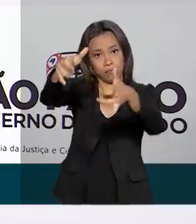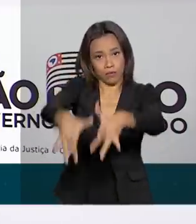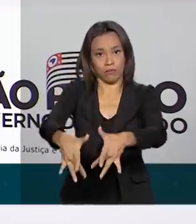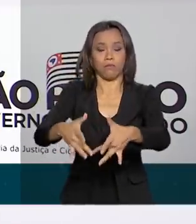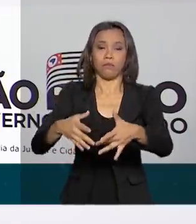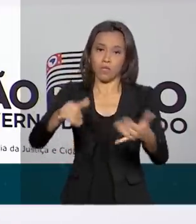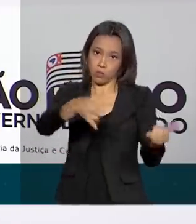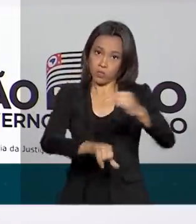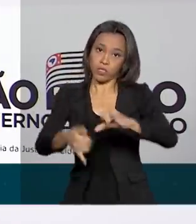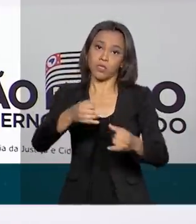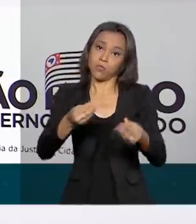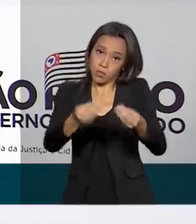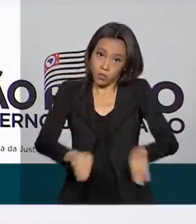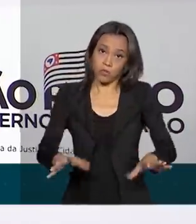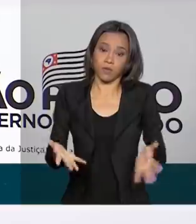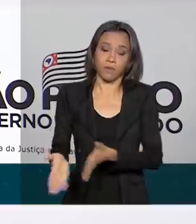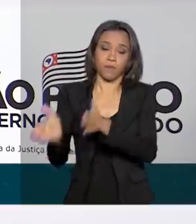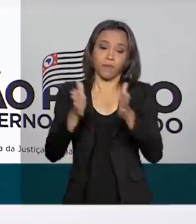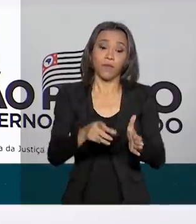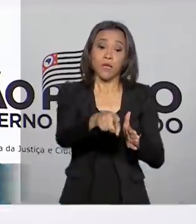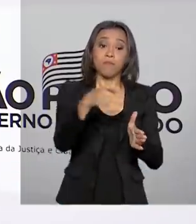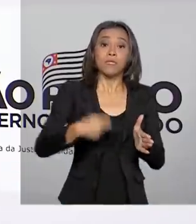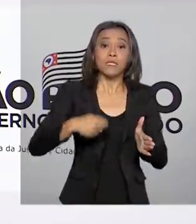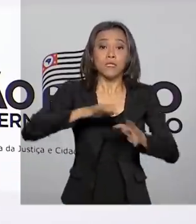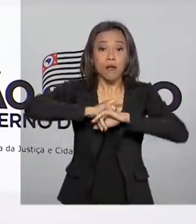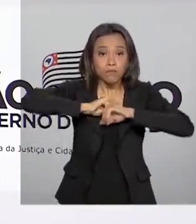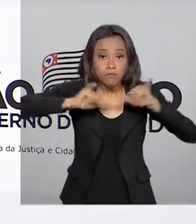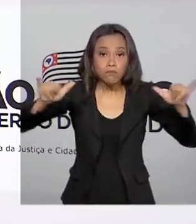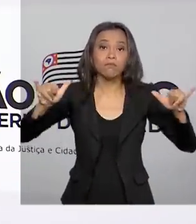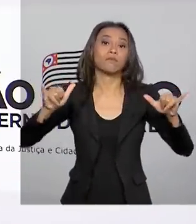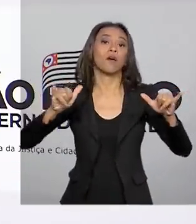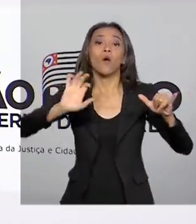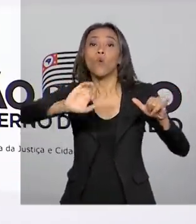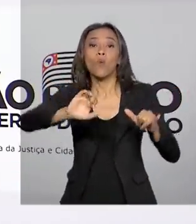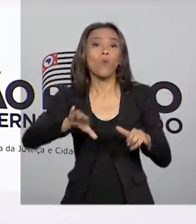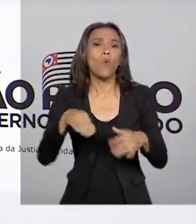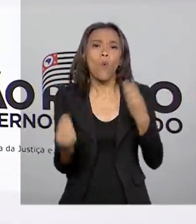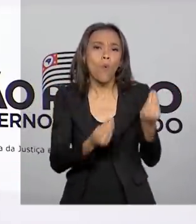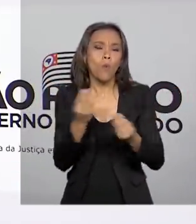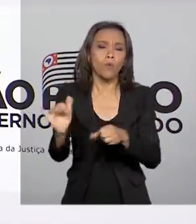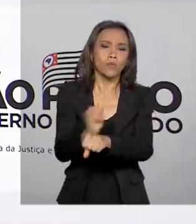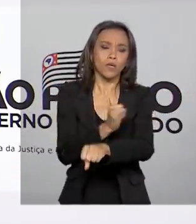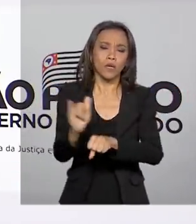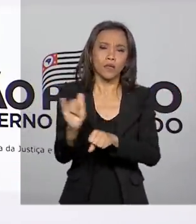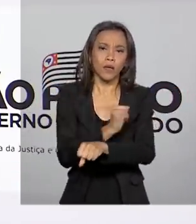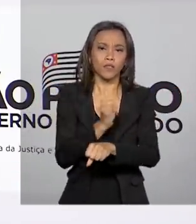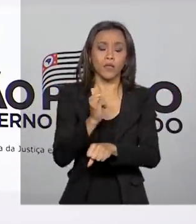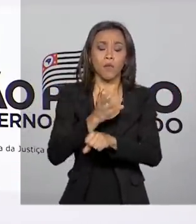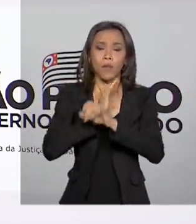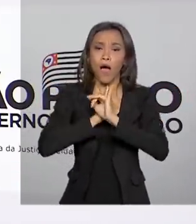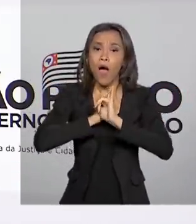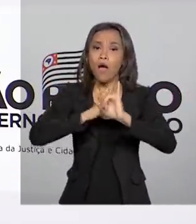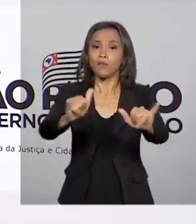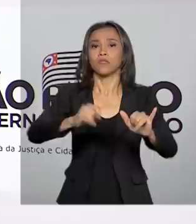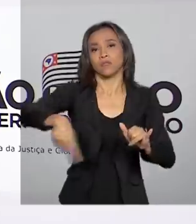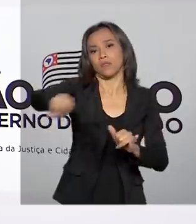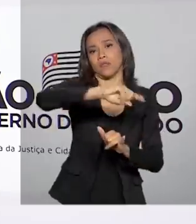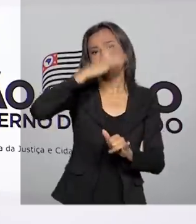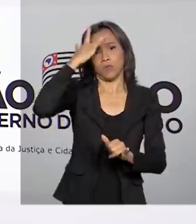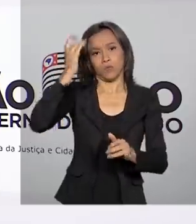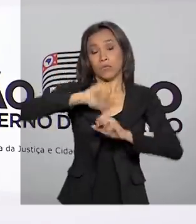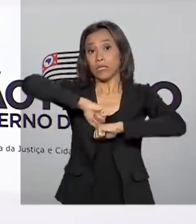claramente através de publicidades quais os mecanismos que estão sendo adotados para comunicar o consumidor de forma